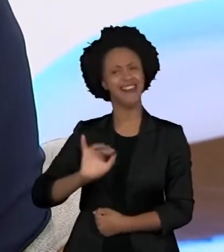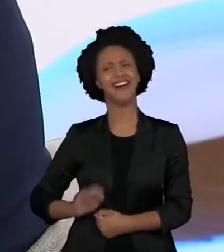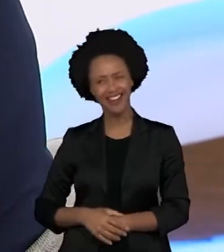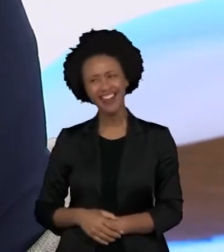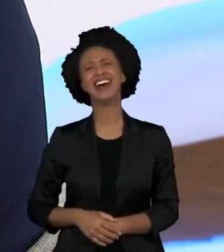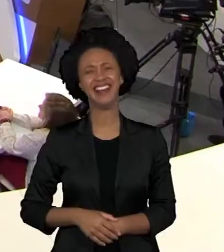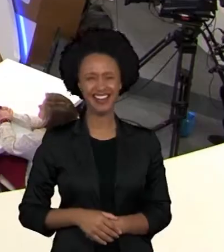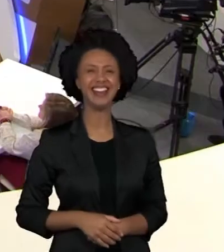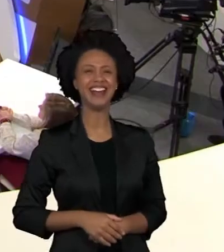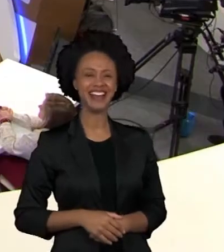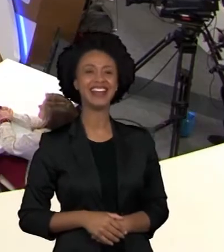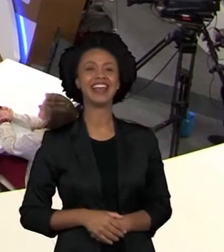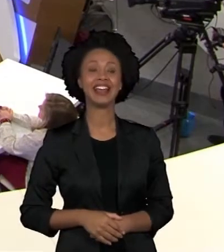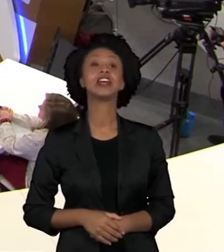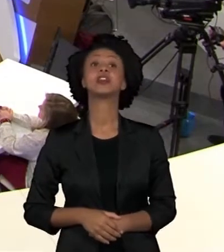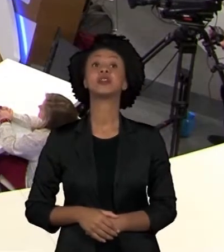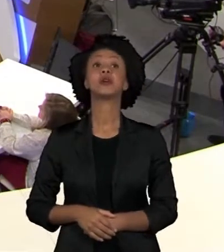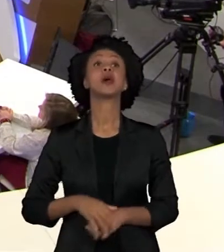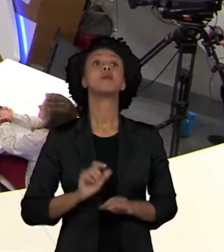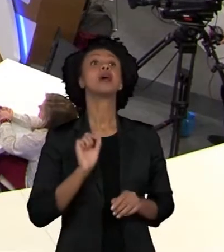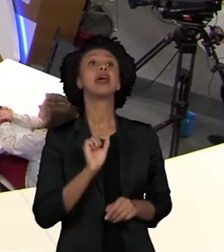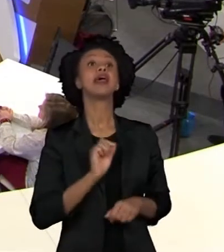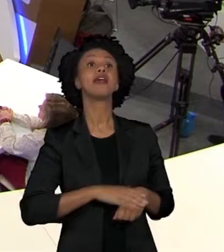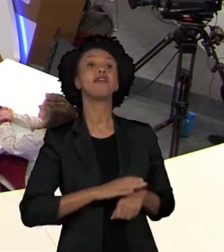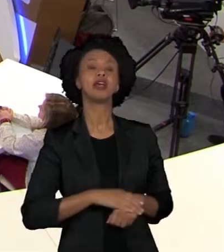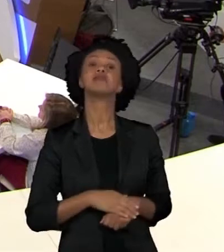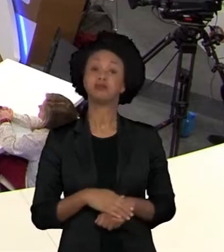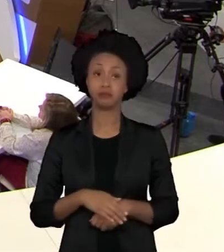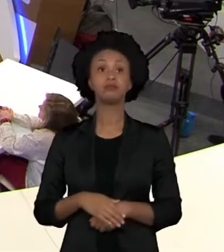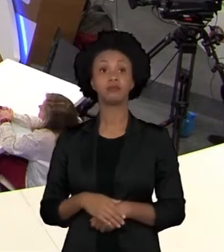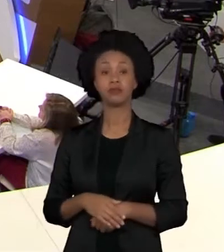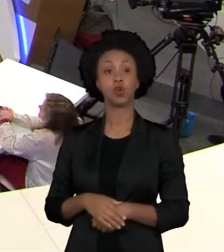Fernanda Young? Foi feito pela Fernanda e pela Alexandre.